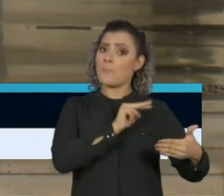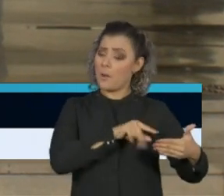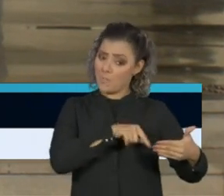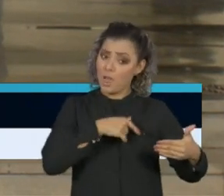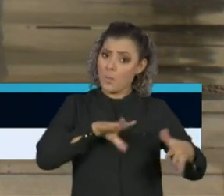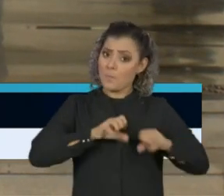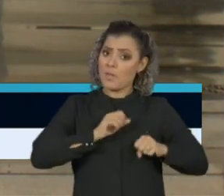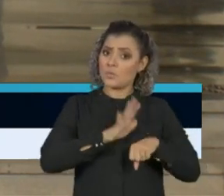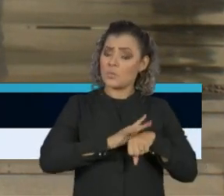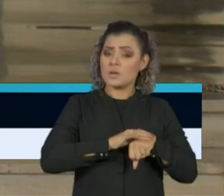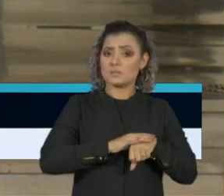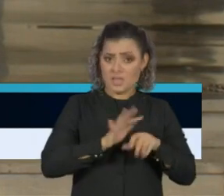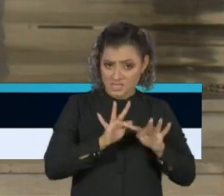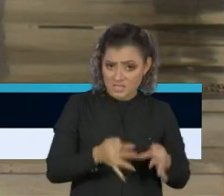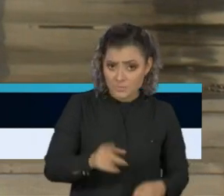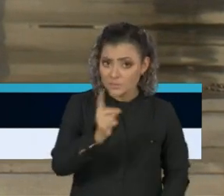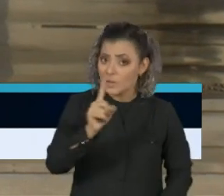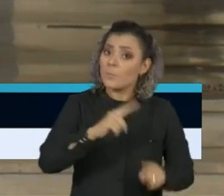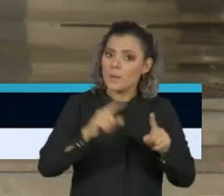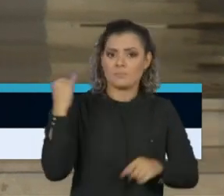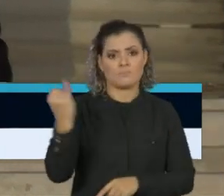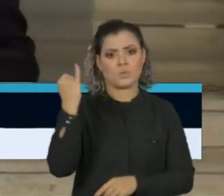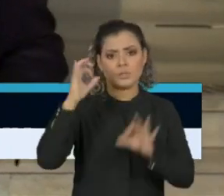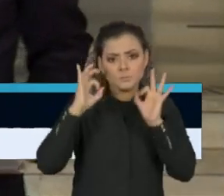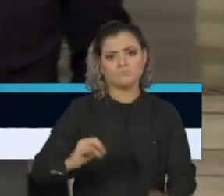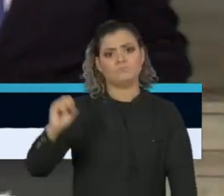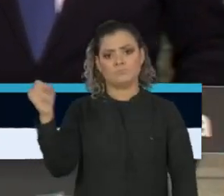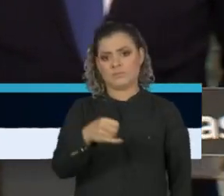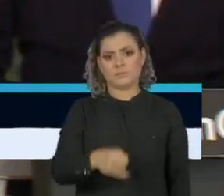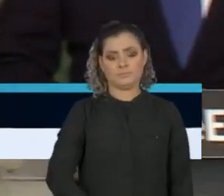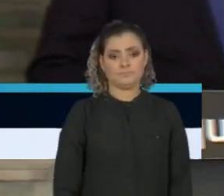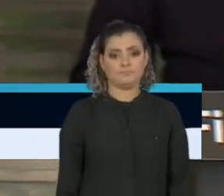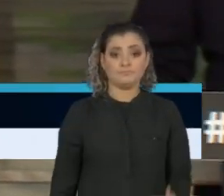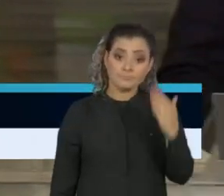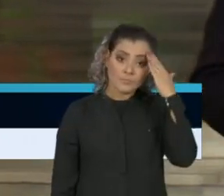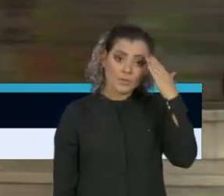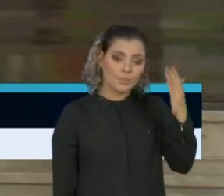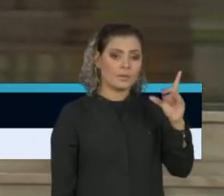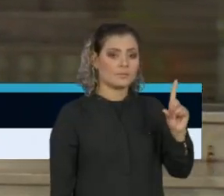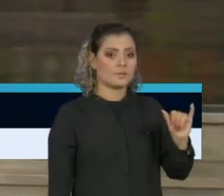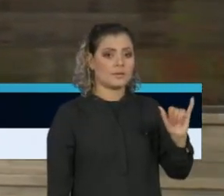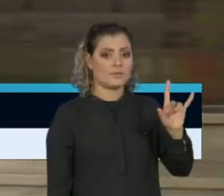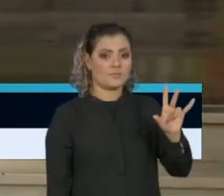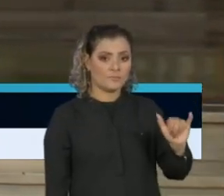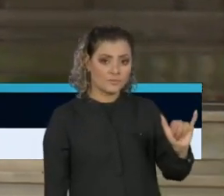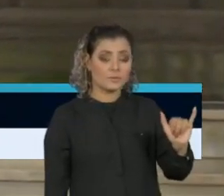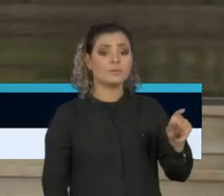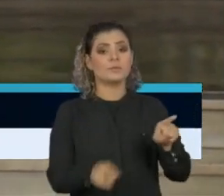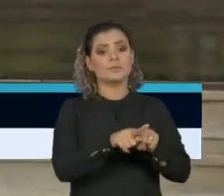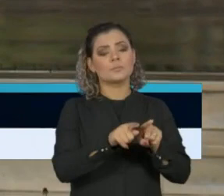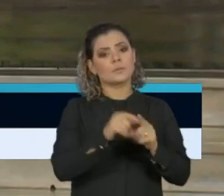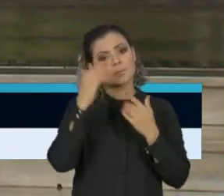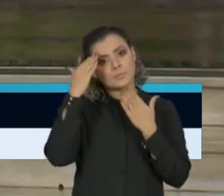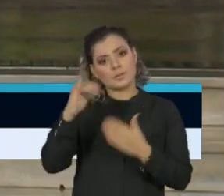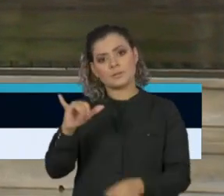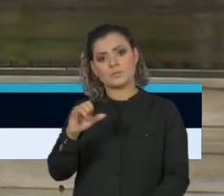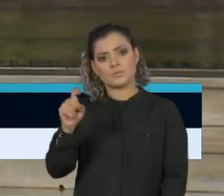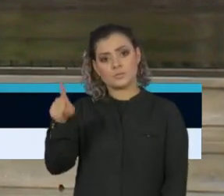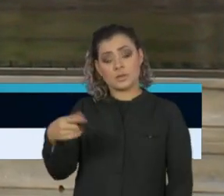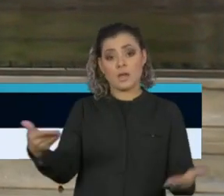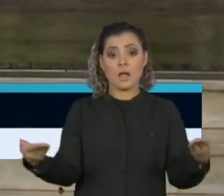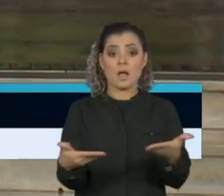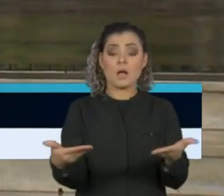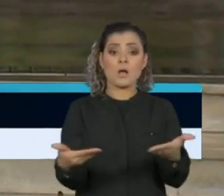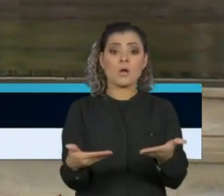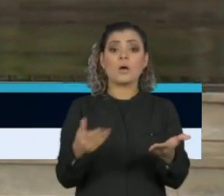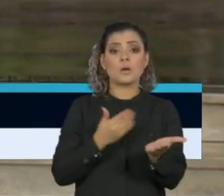é simples, mas absolutamente necessário. Obrigado, doutor Davi Wippe. Mais uma vez, obrigado, doutor Henrique German. Nós vamos agora